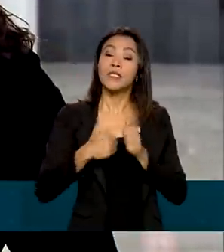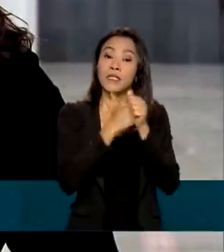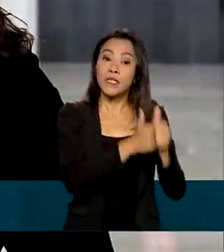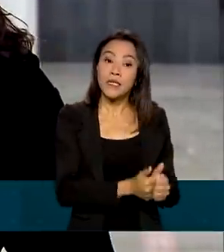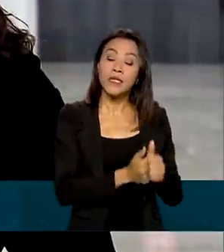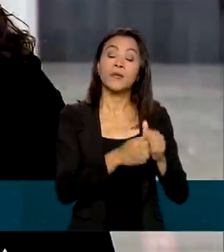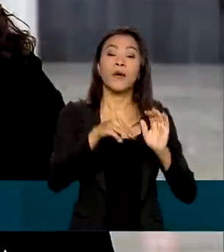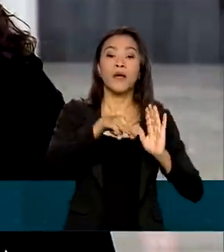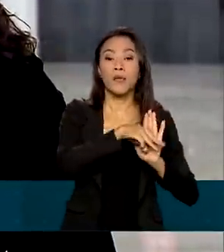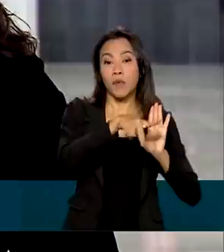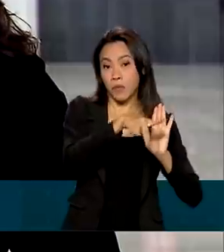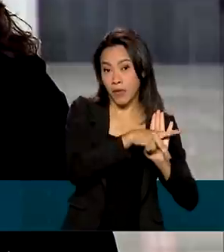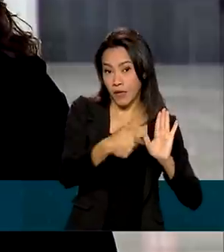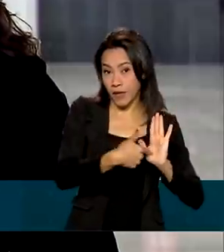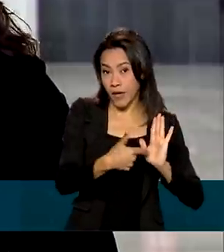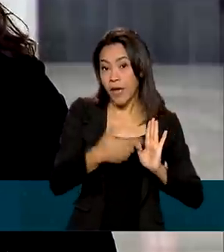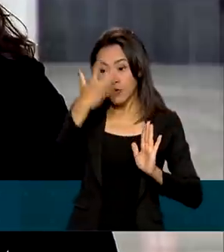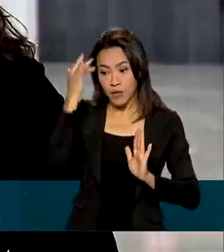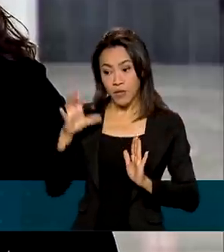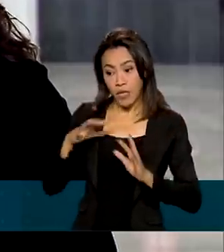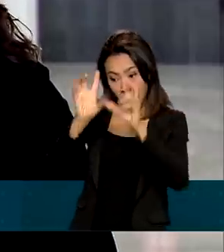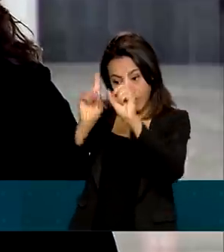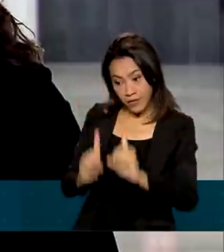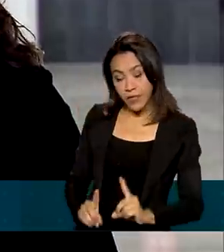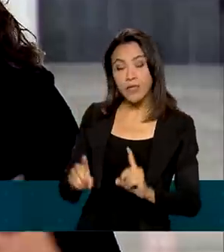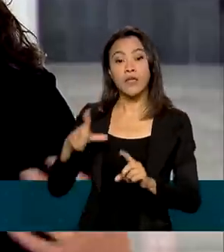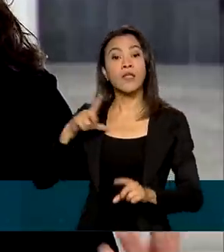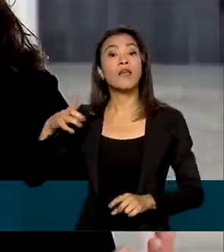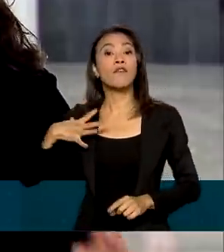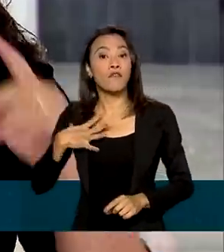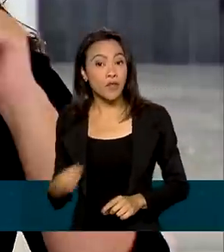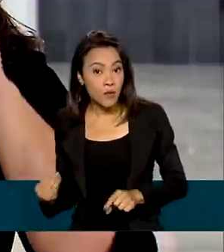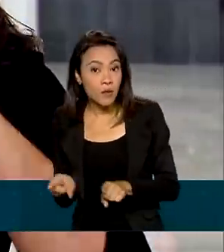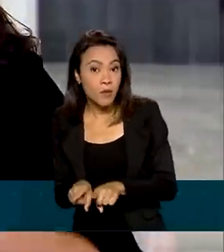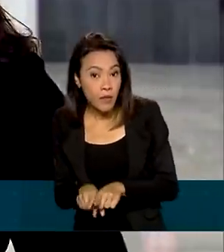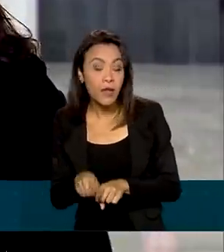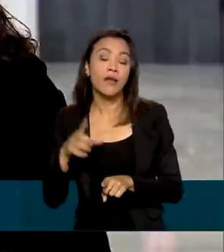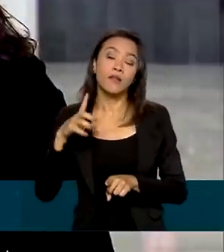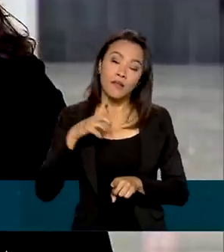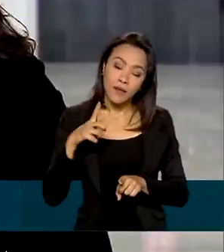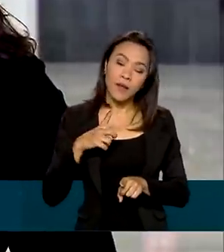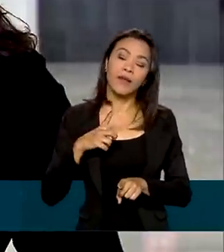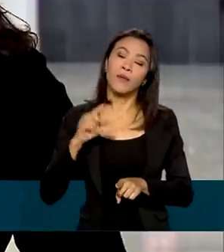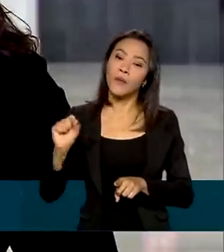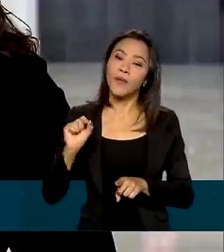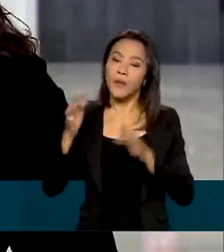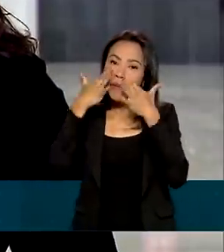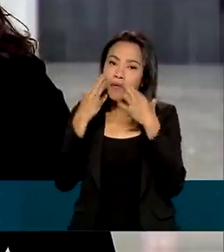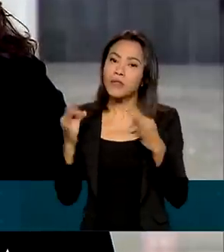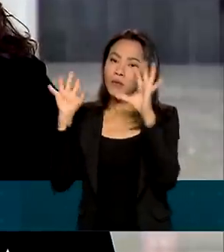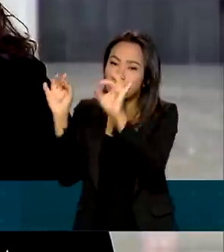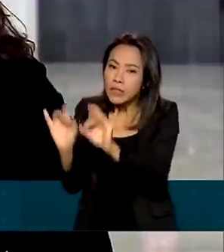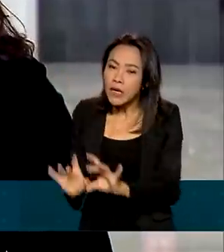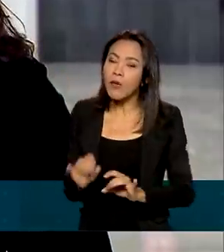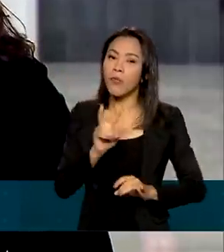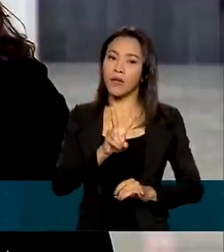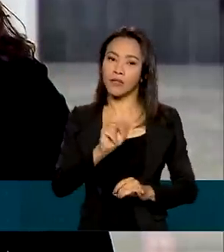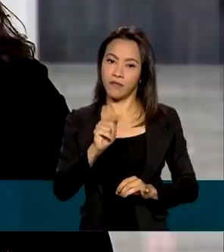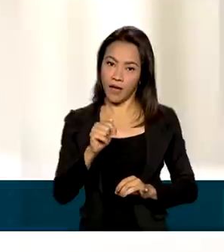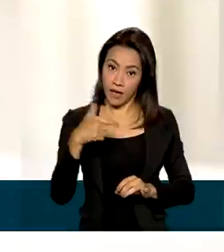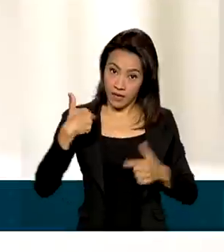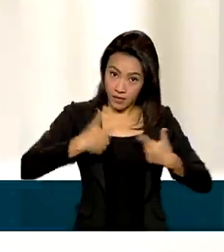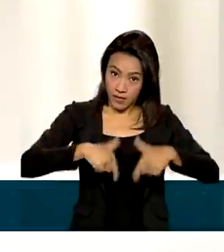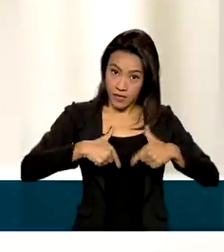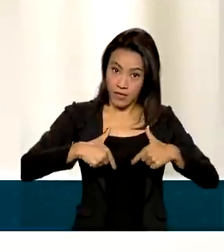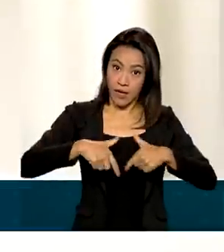os trabalhadores com deficiência ou com filhos de até 4 anos completos devem ter prioridade para as vagas em teletrabalho.